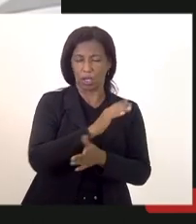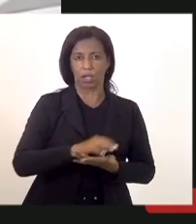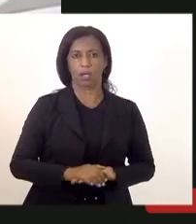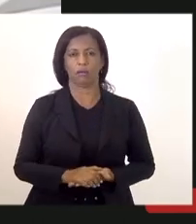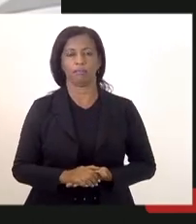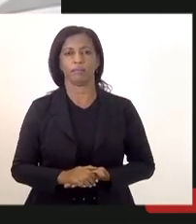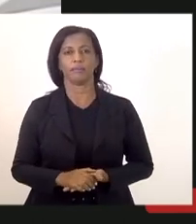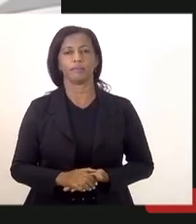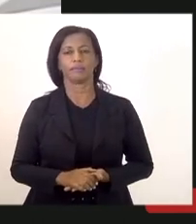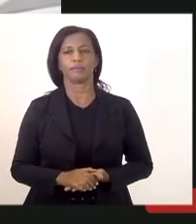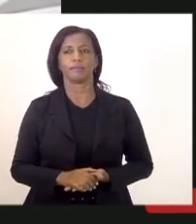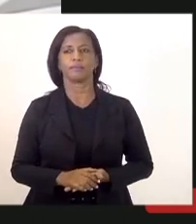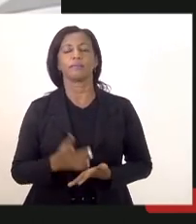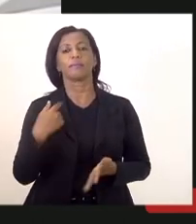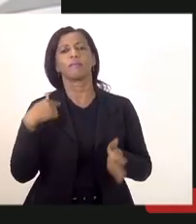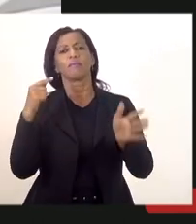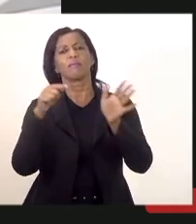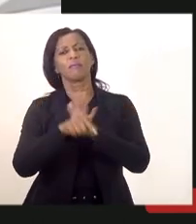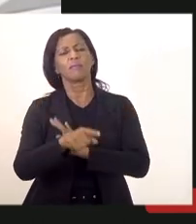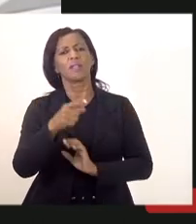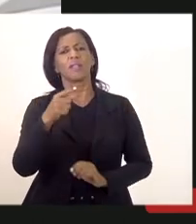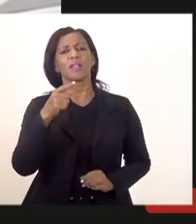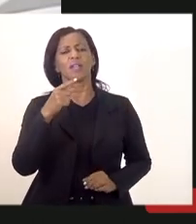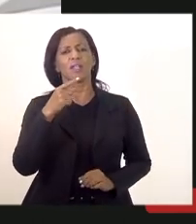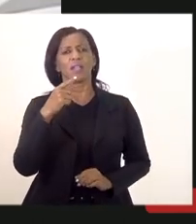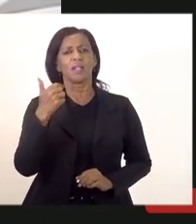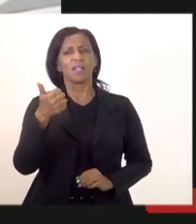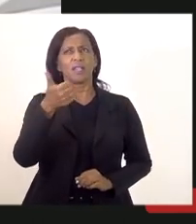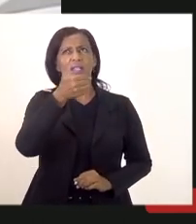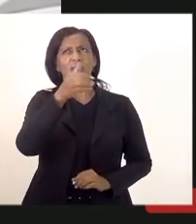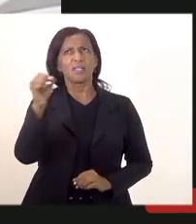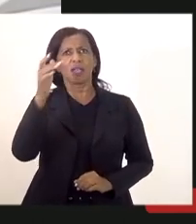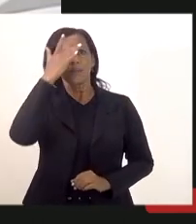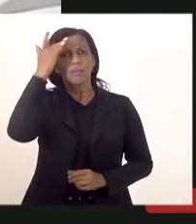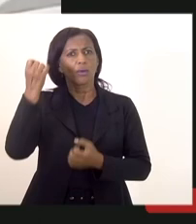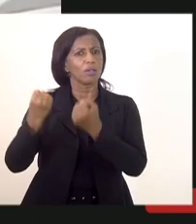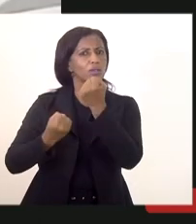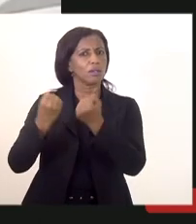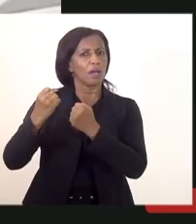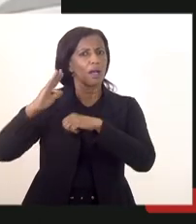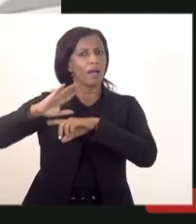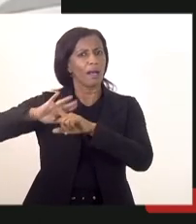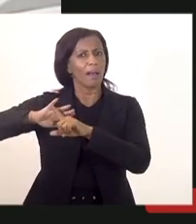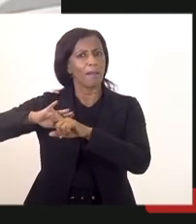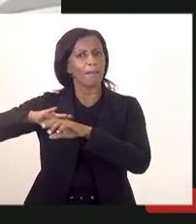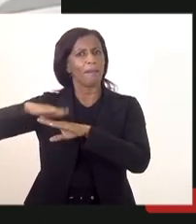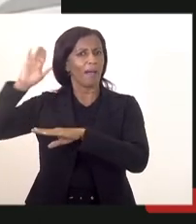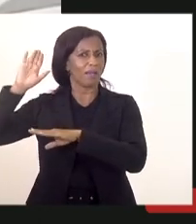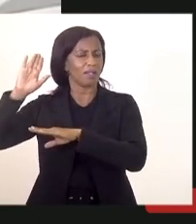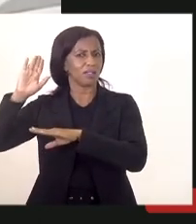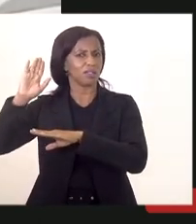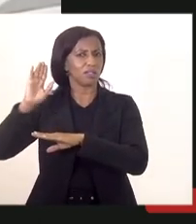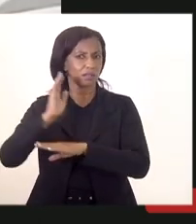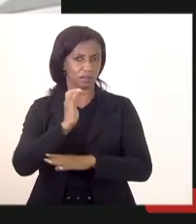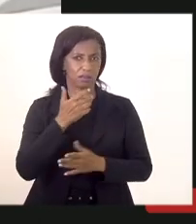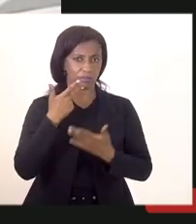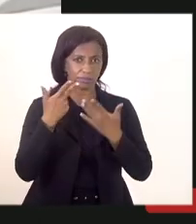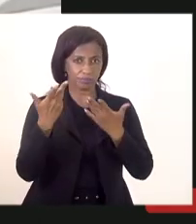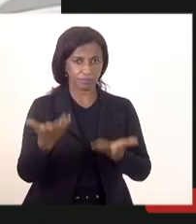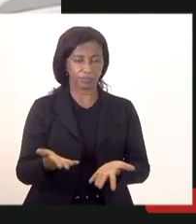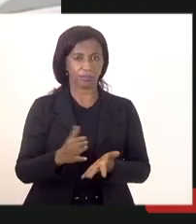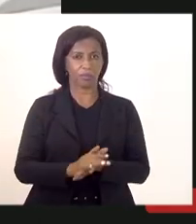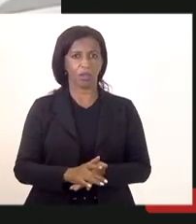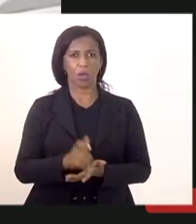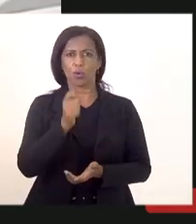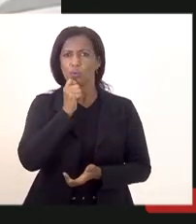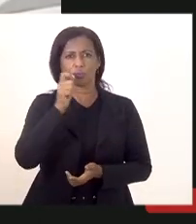intenção de ter 100 motoristas 100 a mais entre as 300 vagas que foi mencionada não haveria